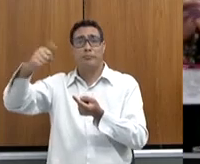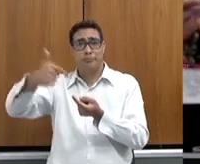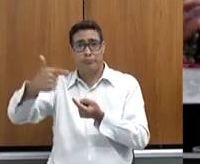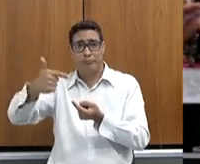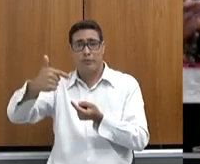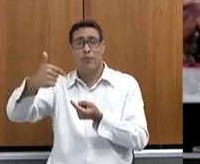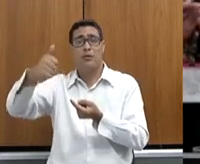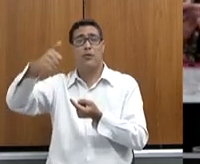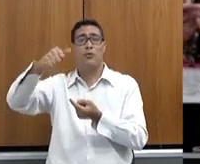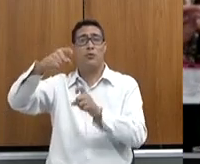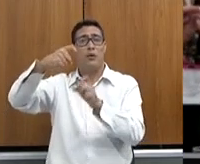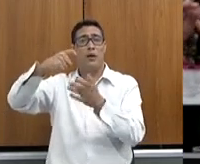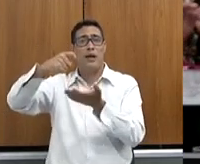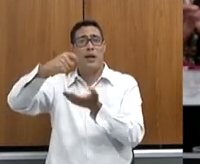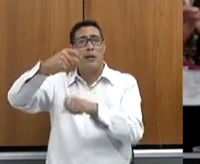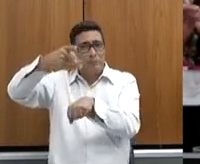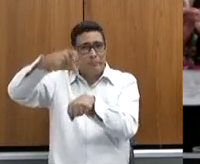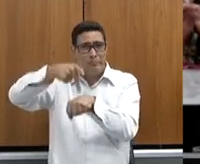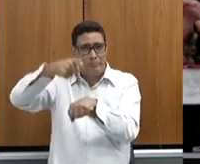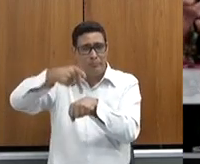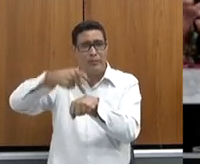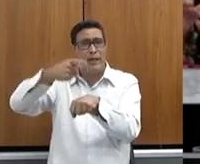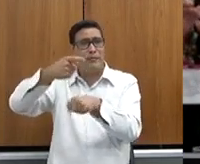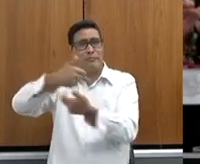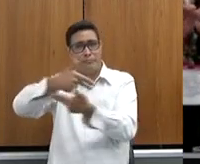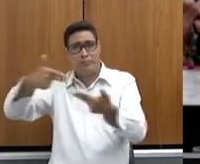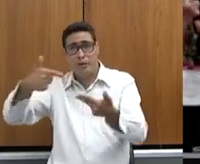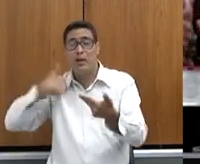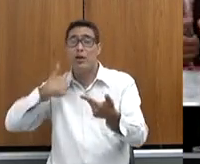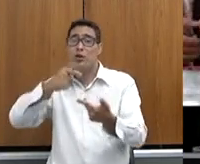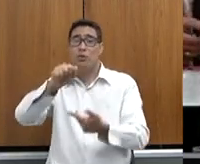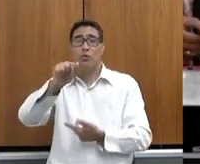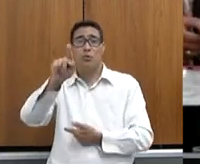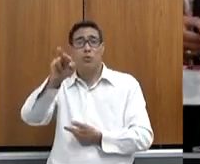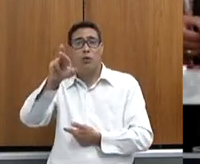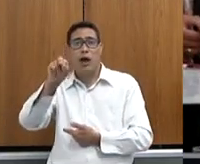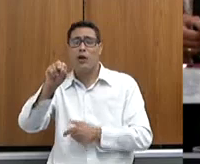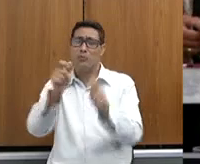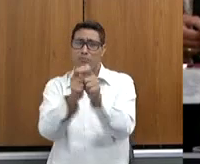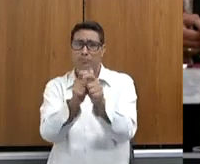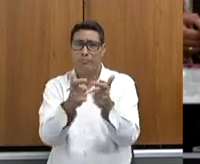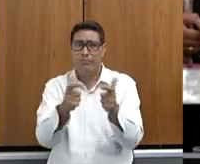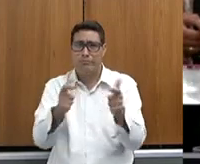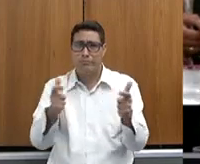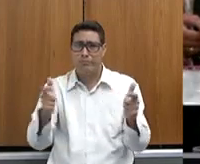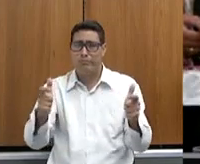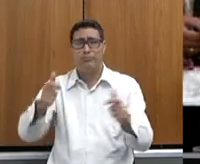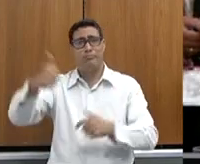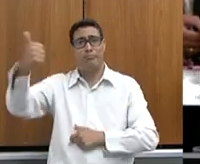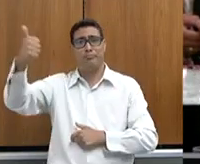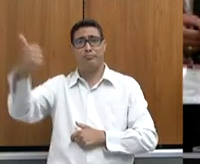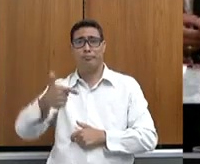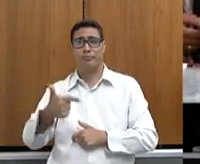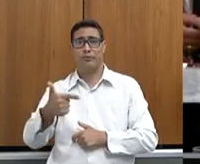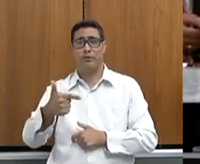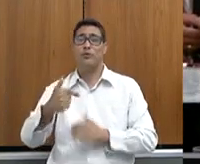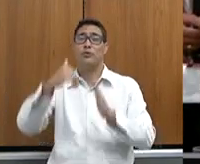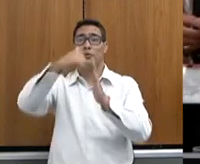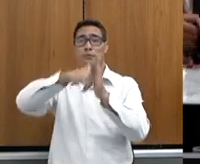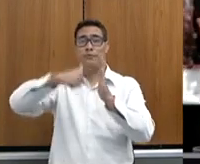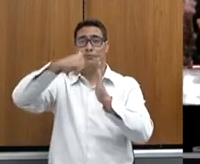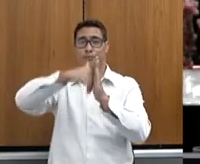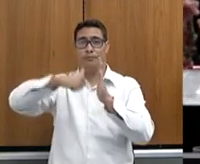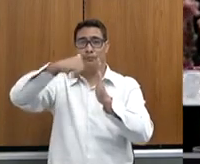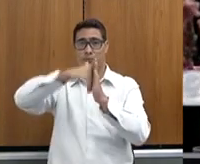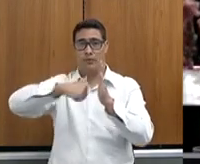segmento das exportações, o agro mineiro cresceu mais até do que a mineração no cômputo geral e do que a indústria nas